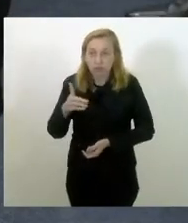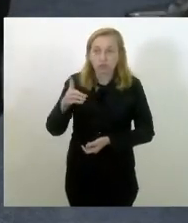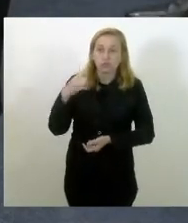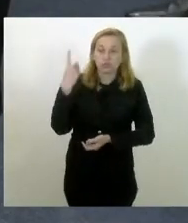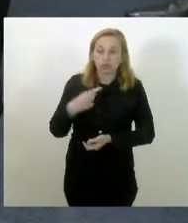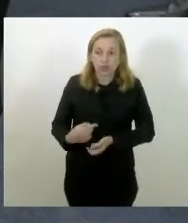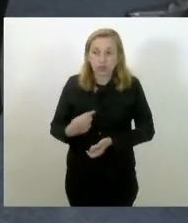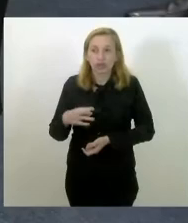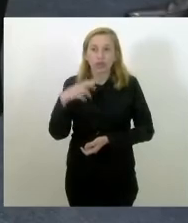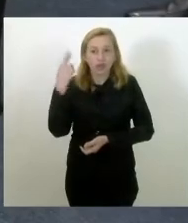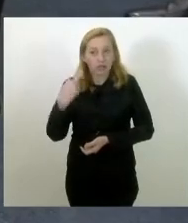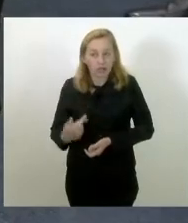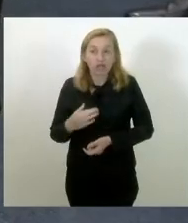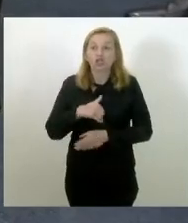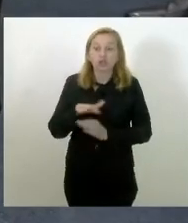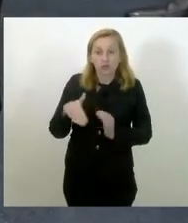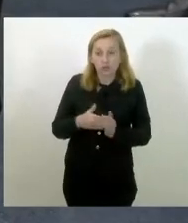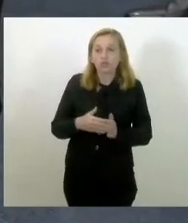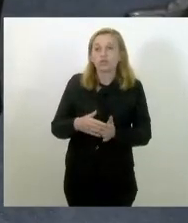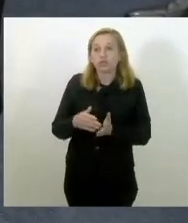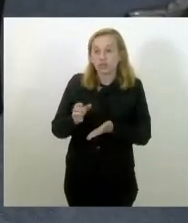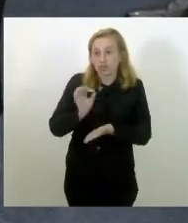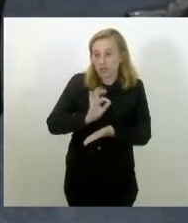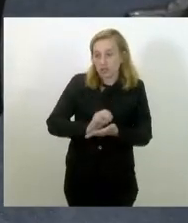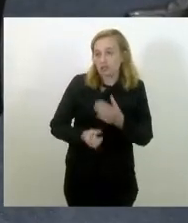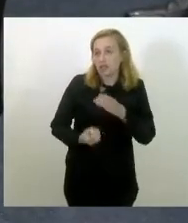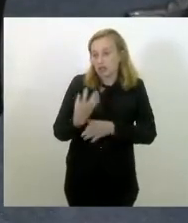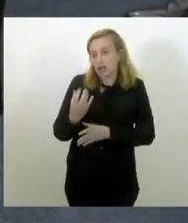Renata, todas são autoras.